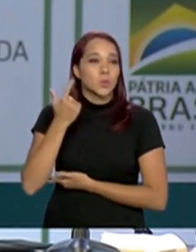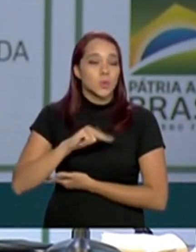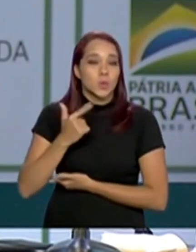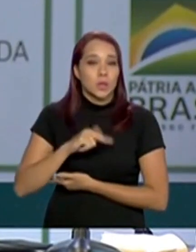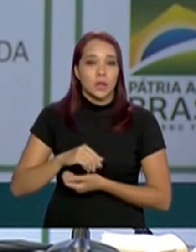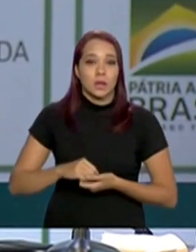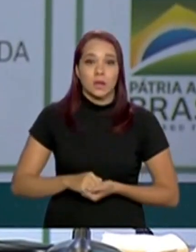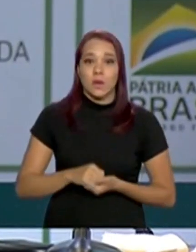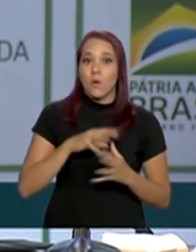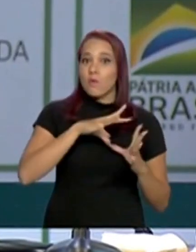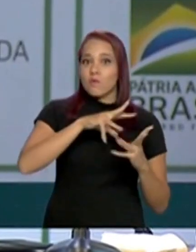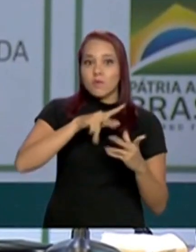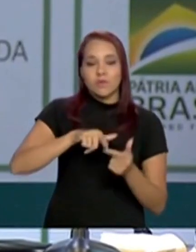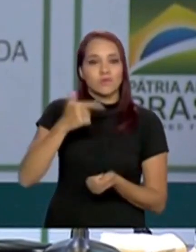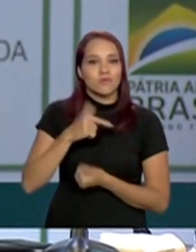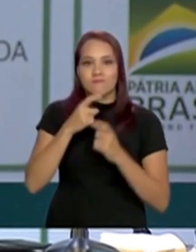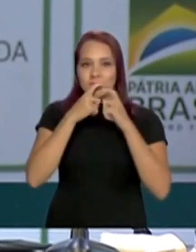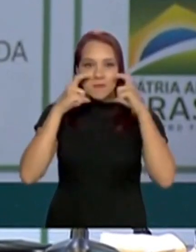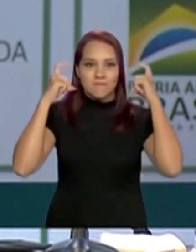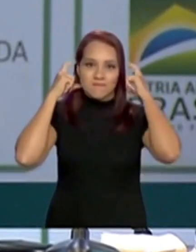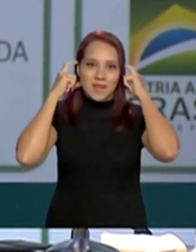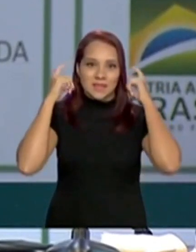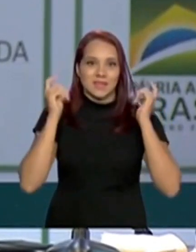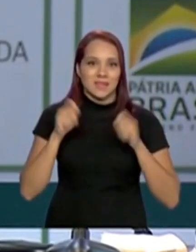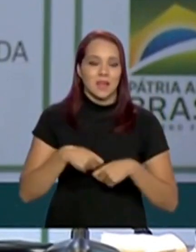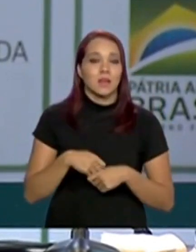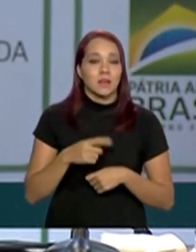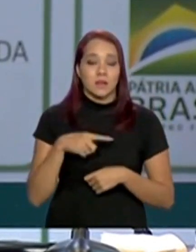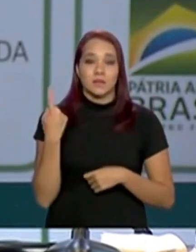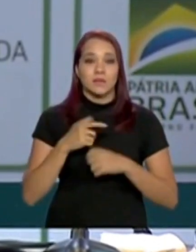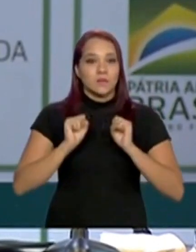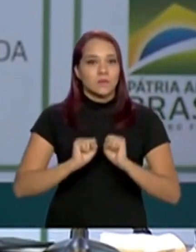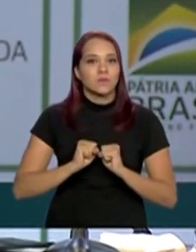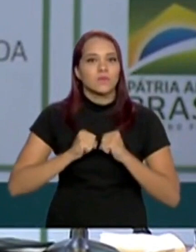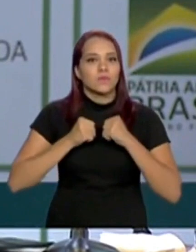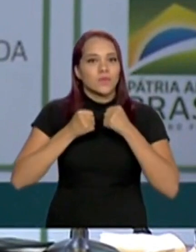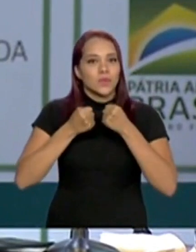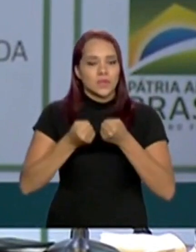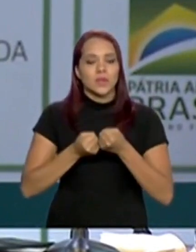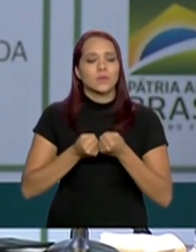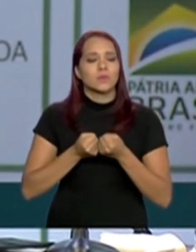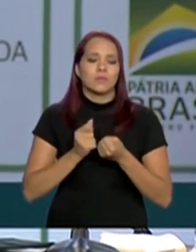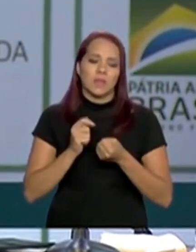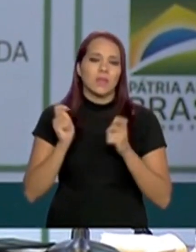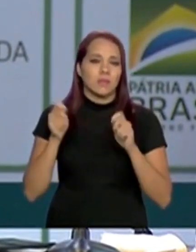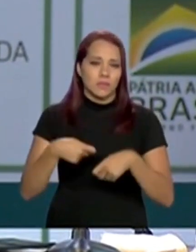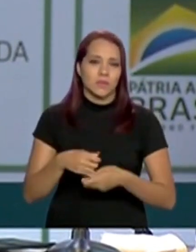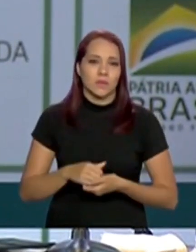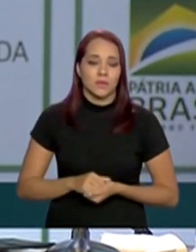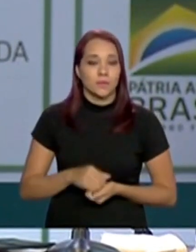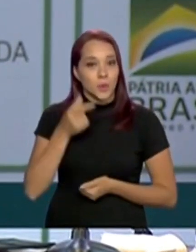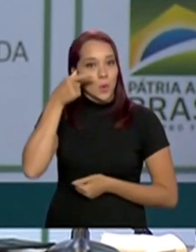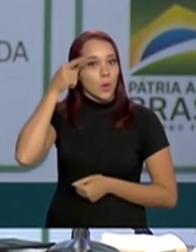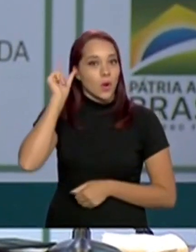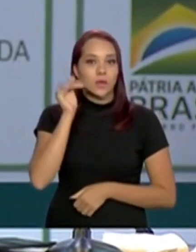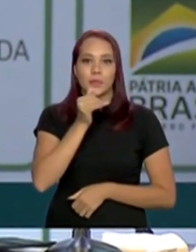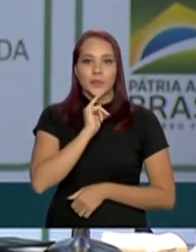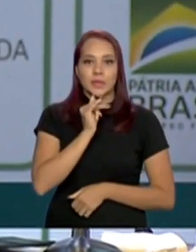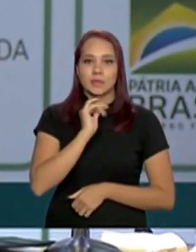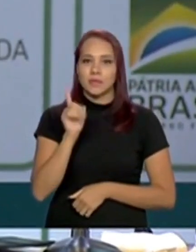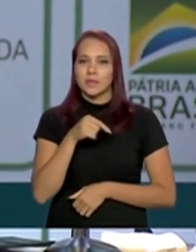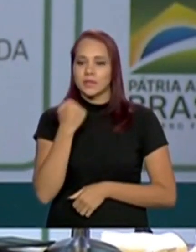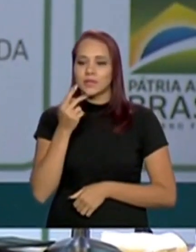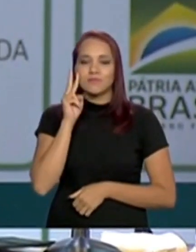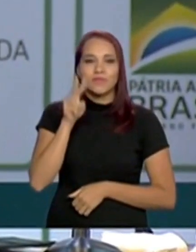O mundo não tem máscaras o suficiente. Nós estamos fazendo o esforço do que é possível. Ontem, por exemplo, nós